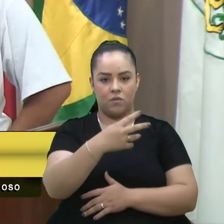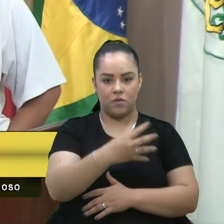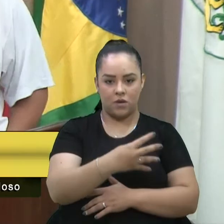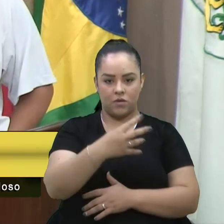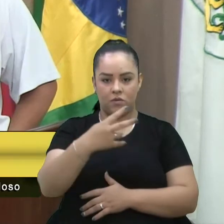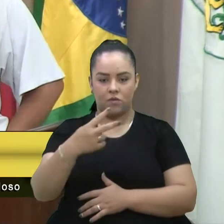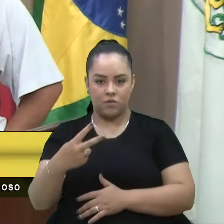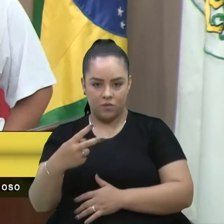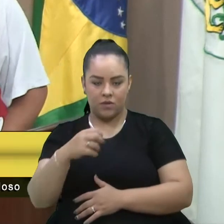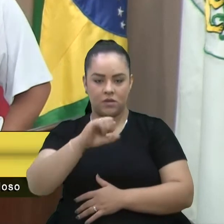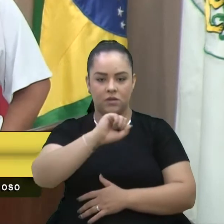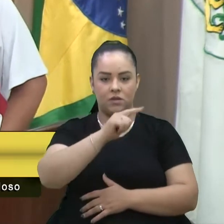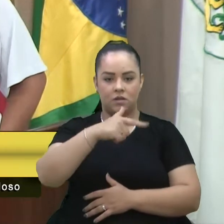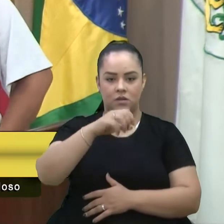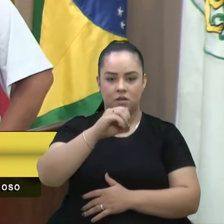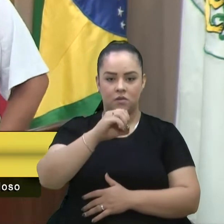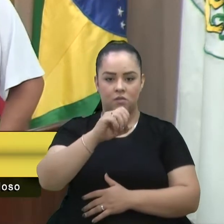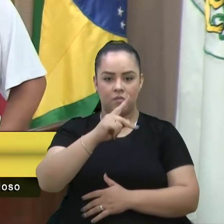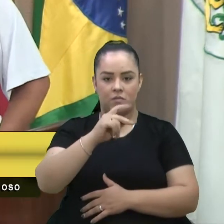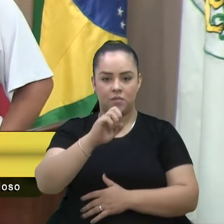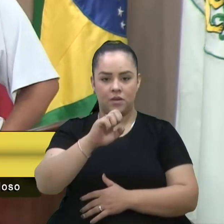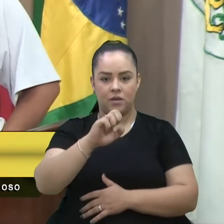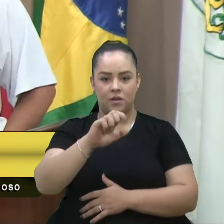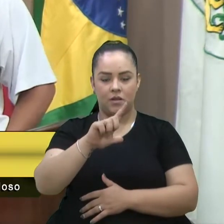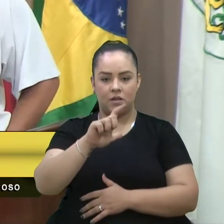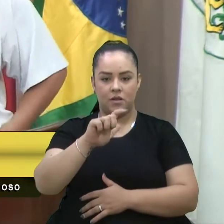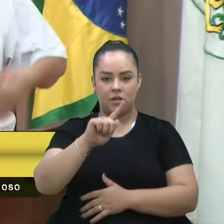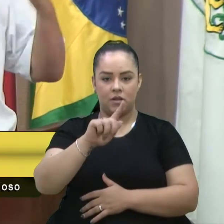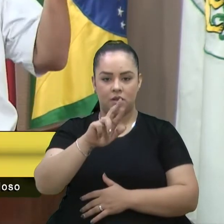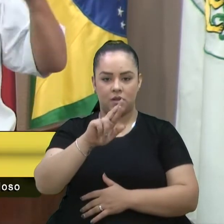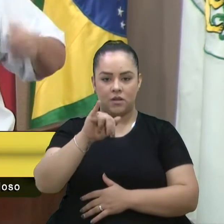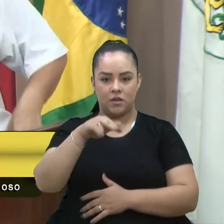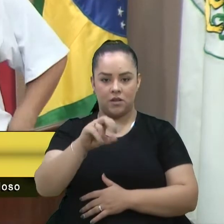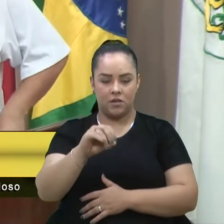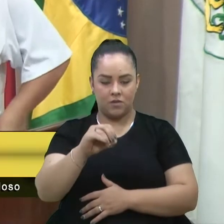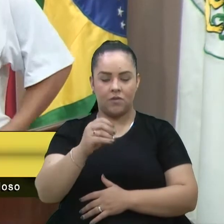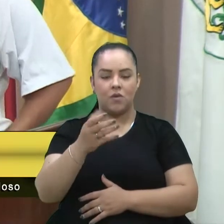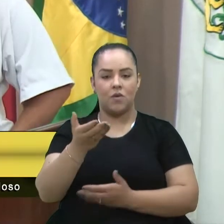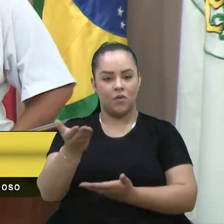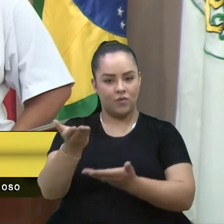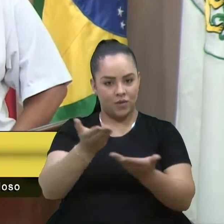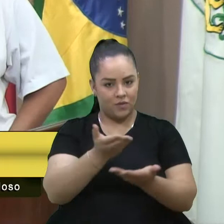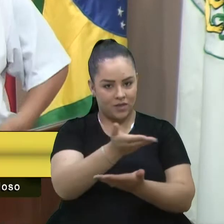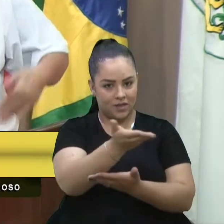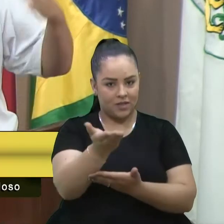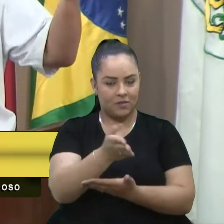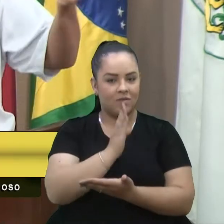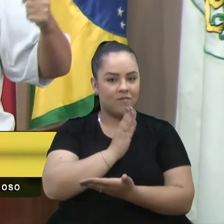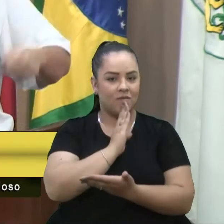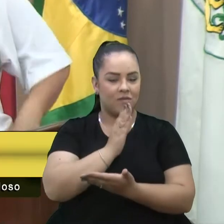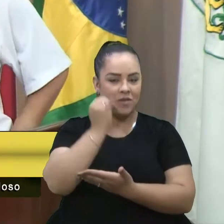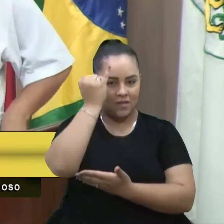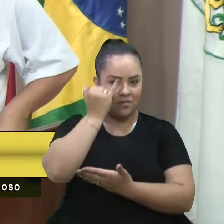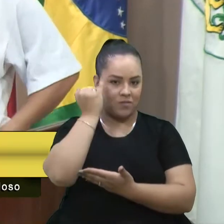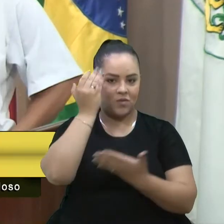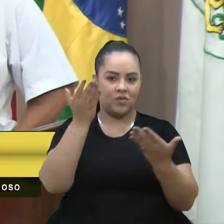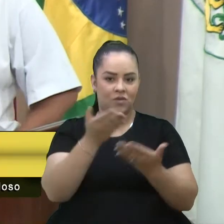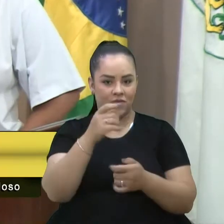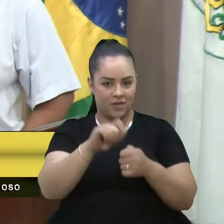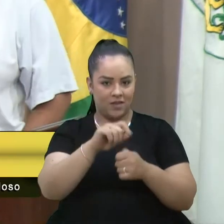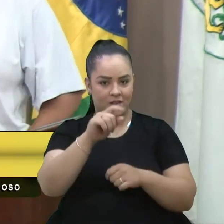todos que vão lá e conheçam a entidade. O vereador D'Ambros conhece, já desenvolveu um trabalho lá,